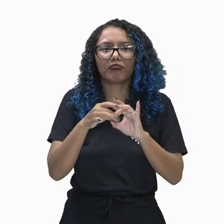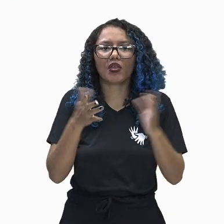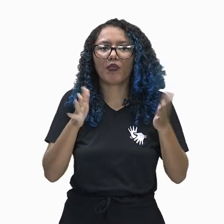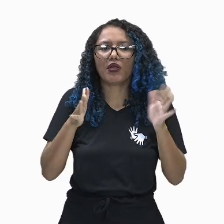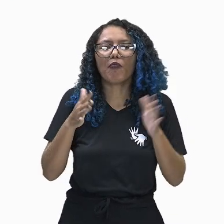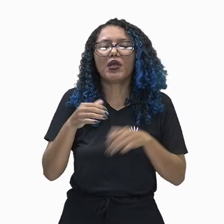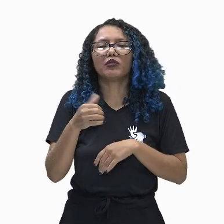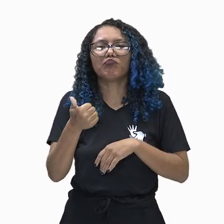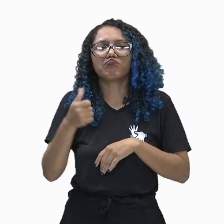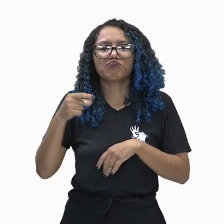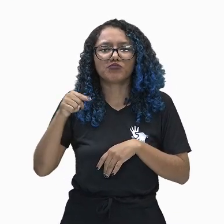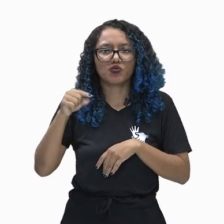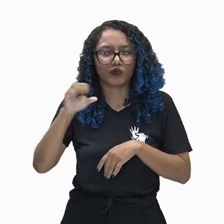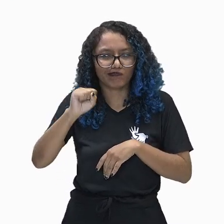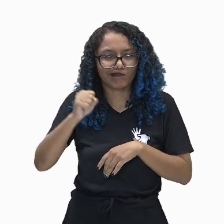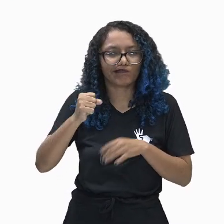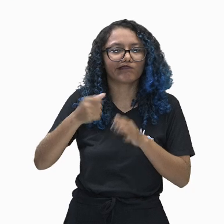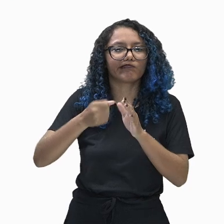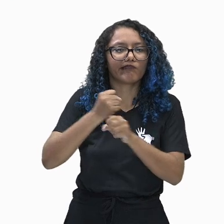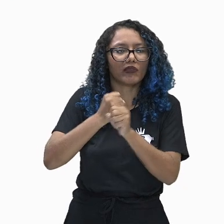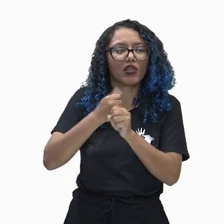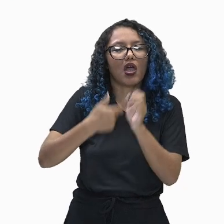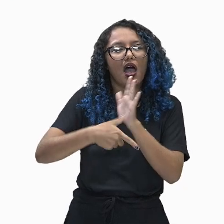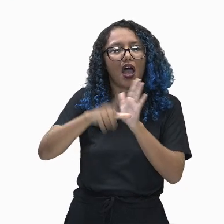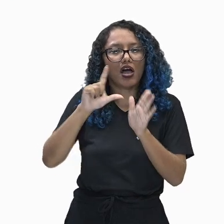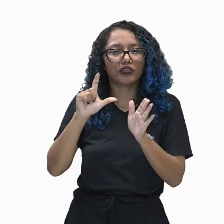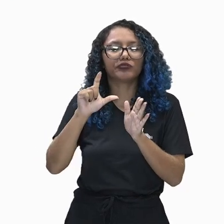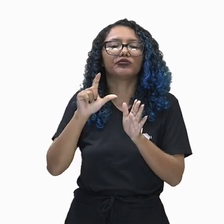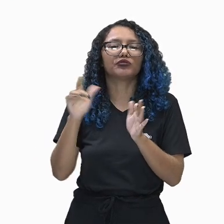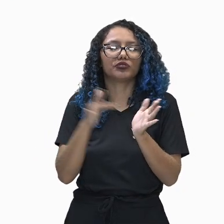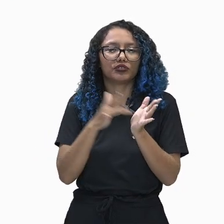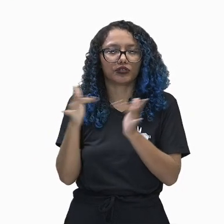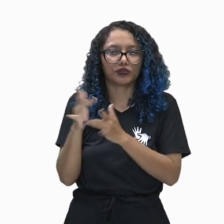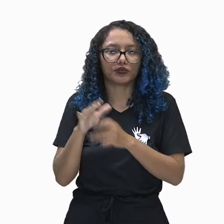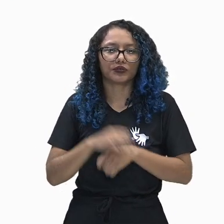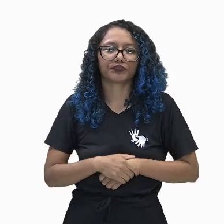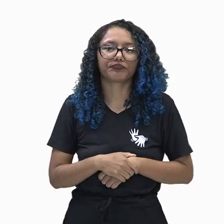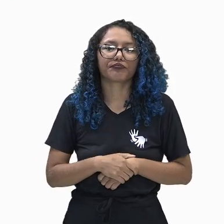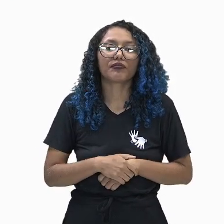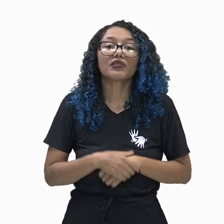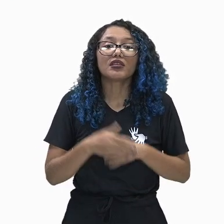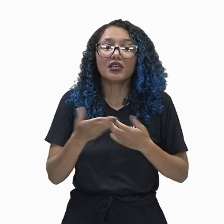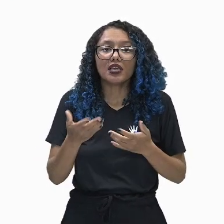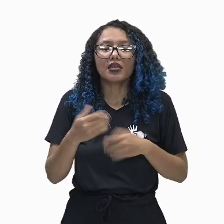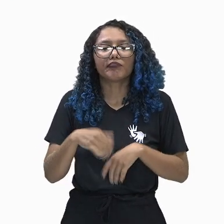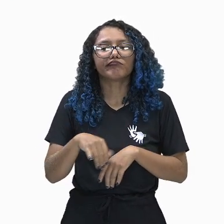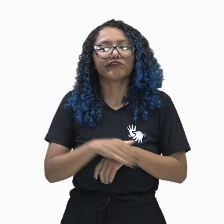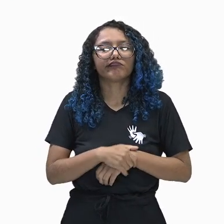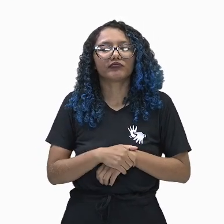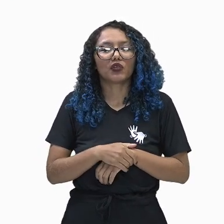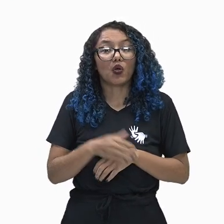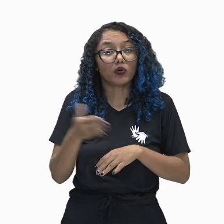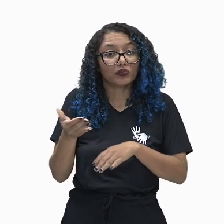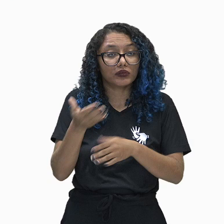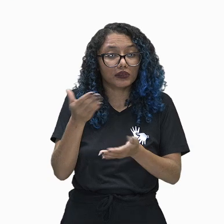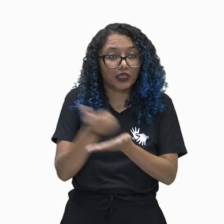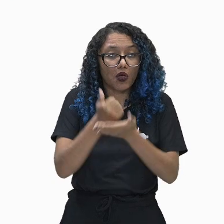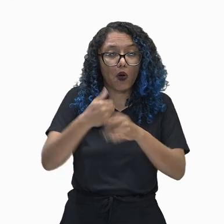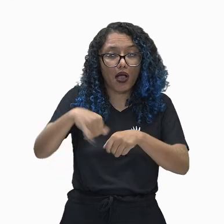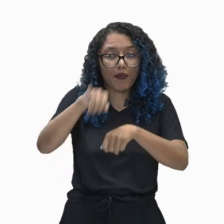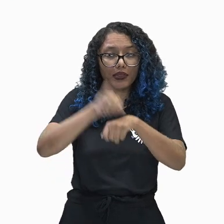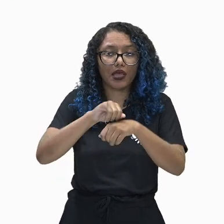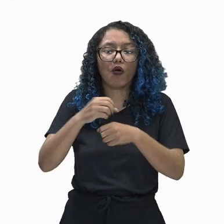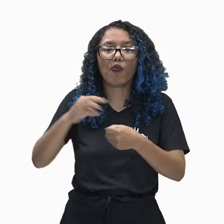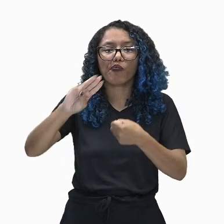sua capital na cidade da Babilônia e Babilônia é a porta dos deuses ou o portal dos deuses também, tá?